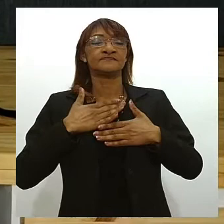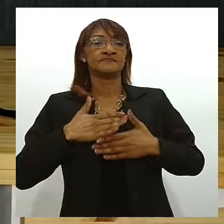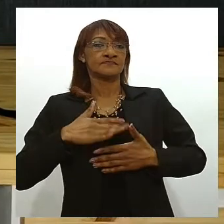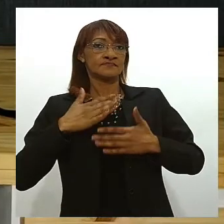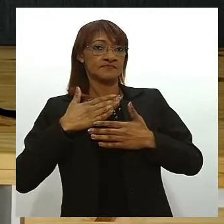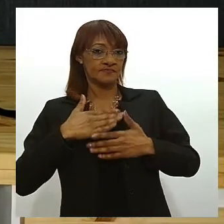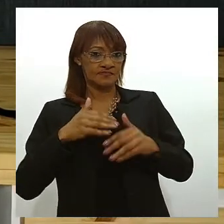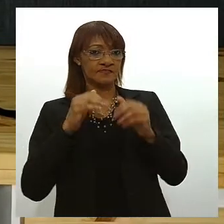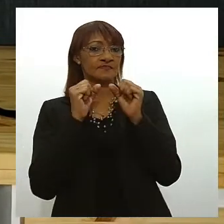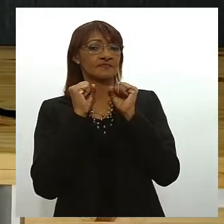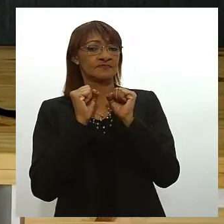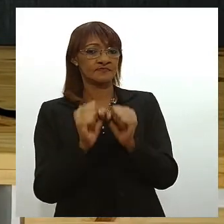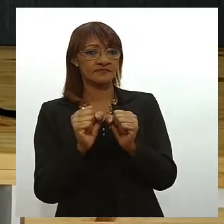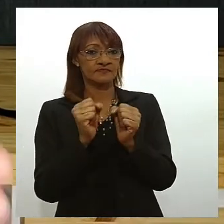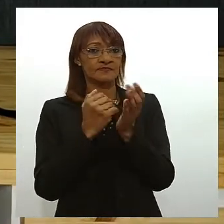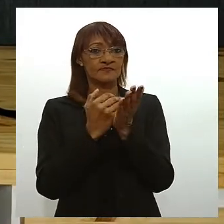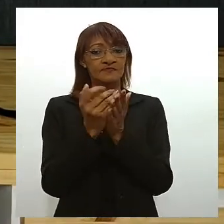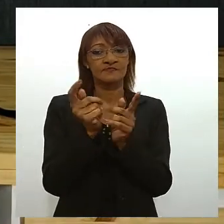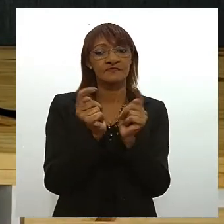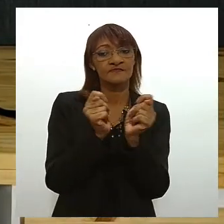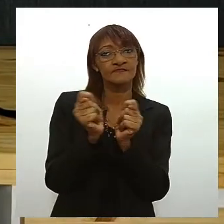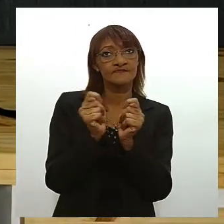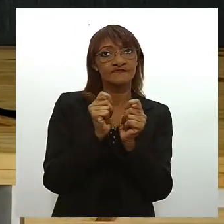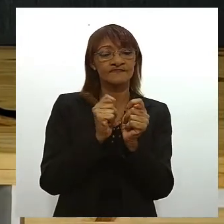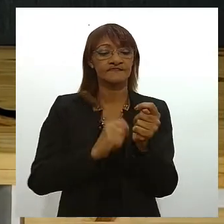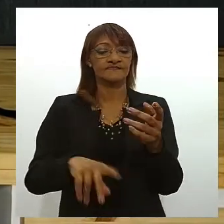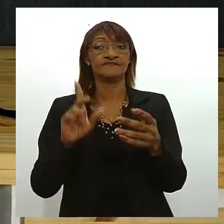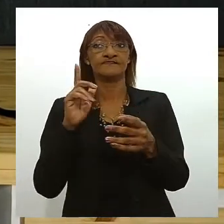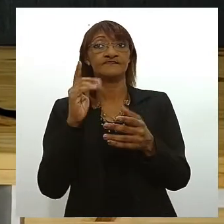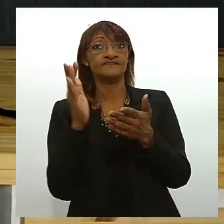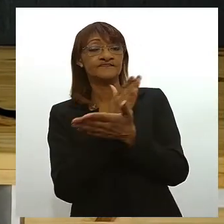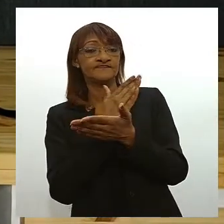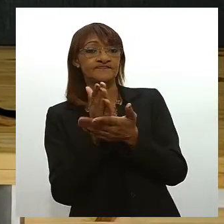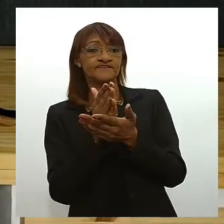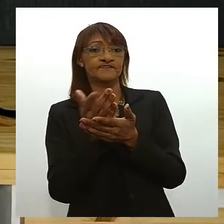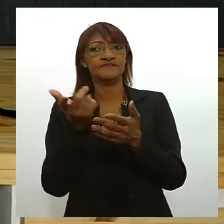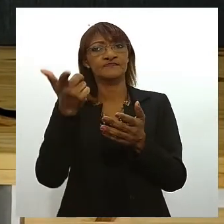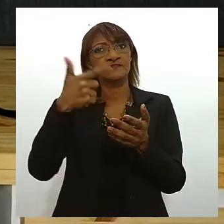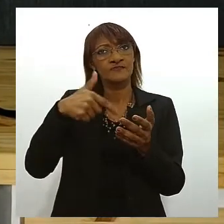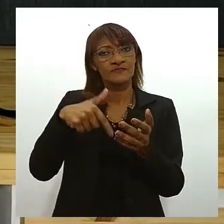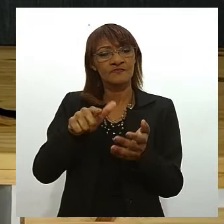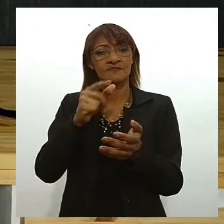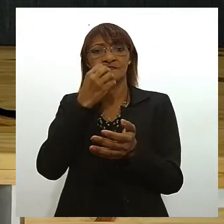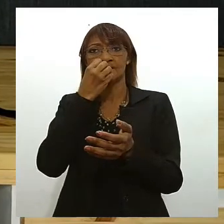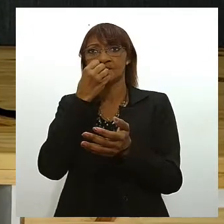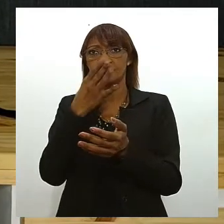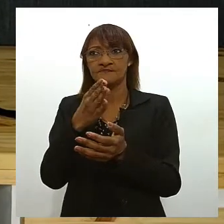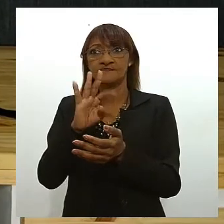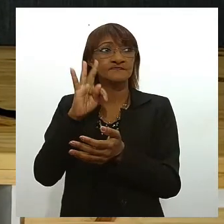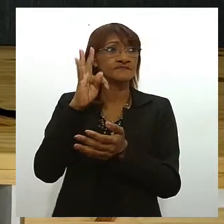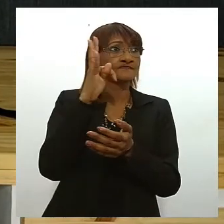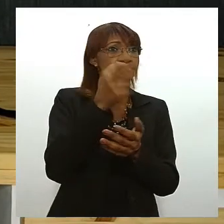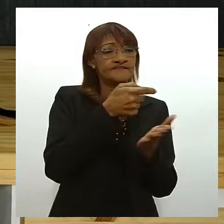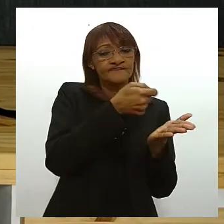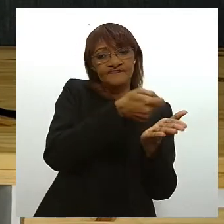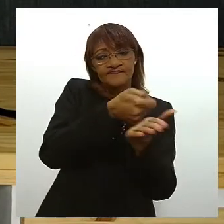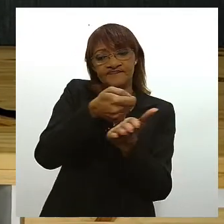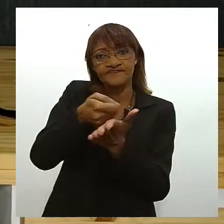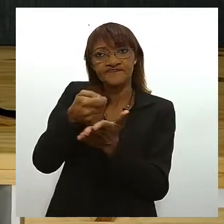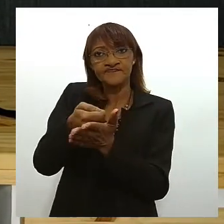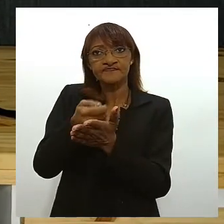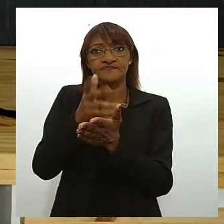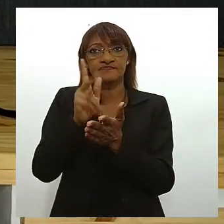permitir que você comece a poupar em alguns casos é necessário fazer mais renda para dar conta de todas as dívidas e começar a